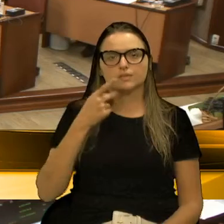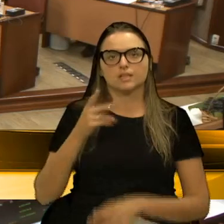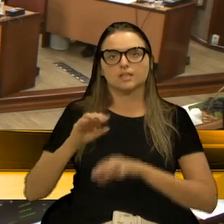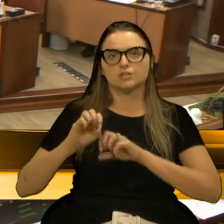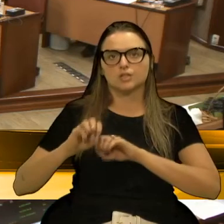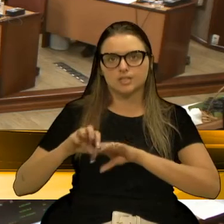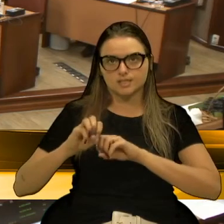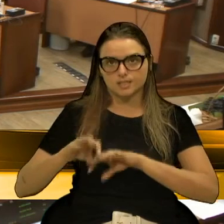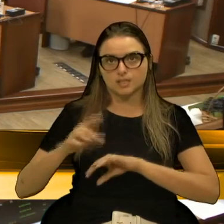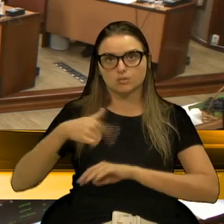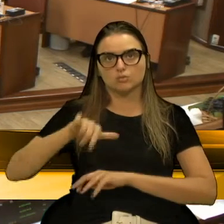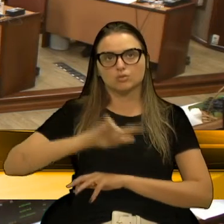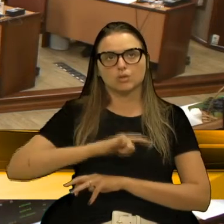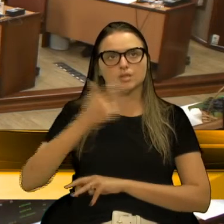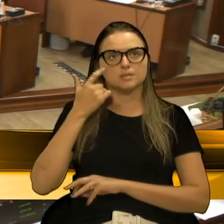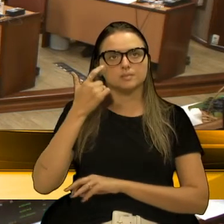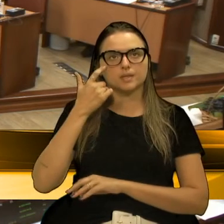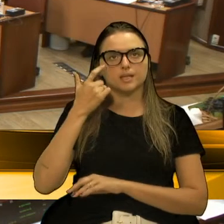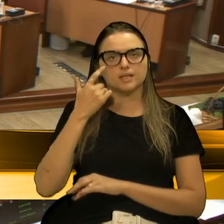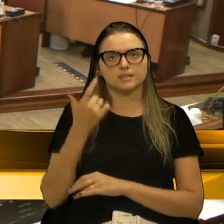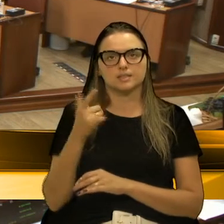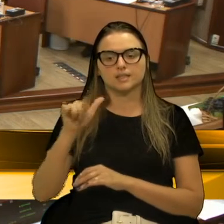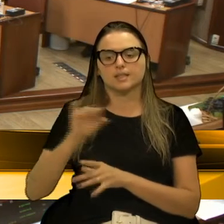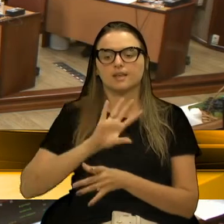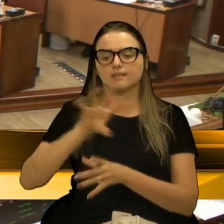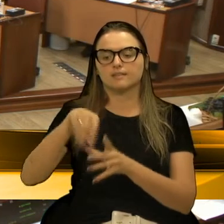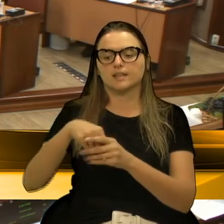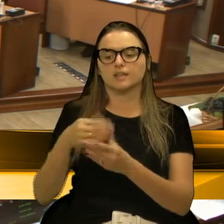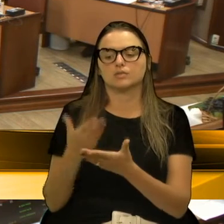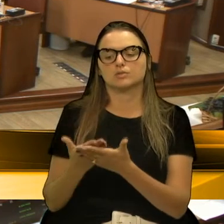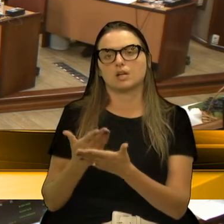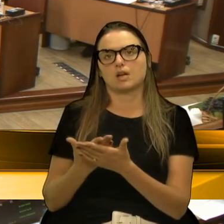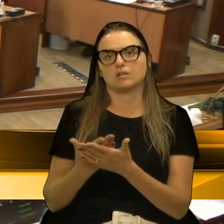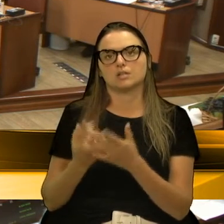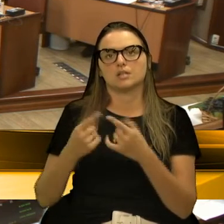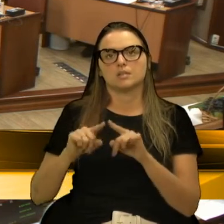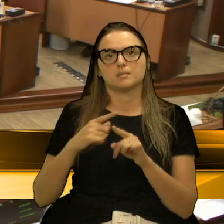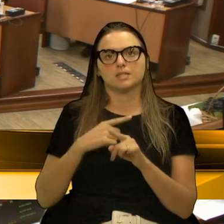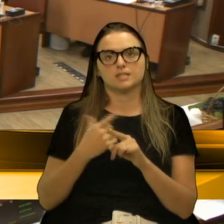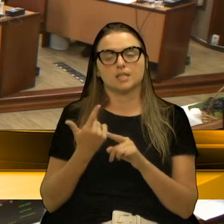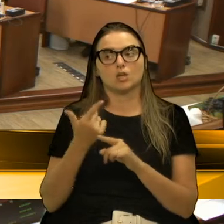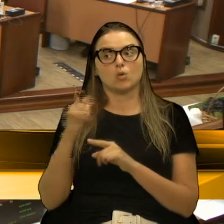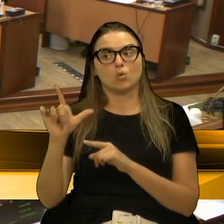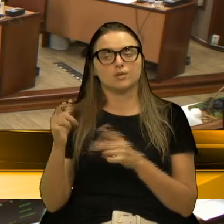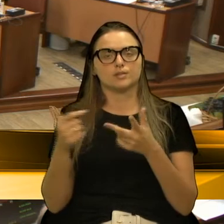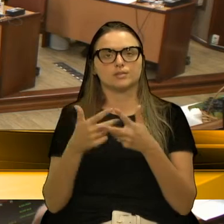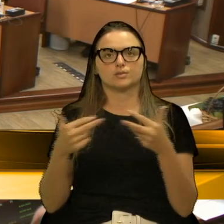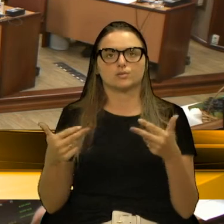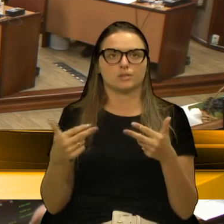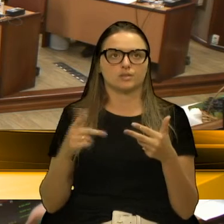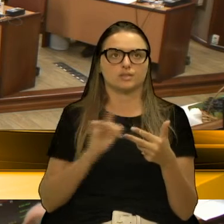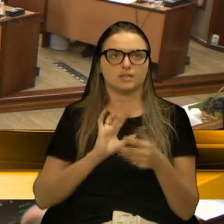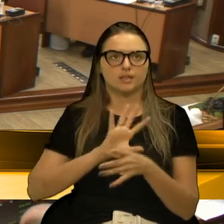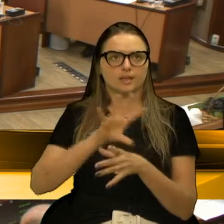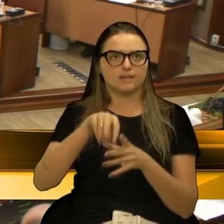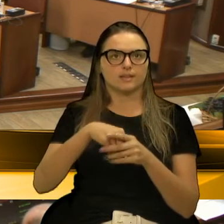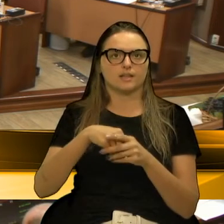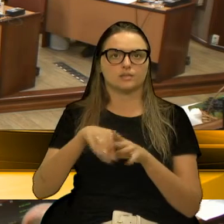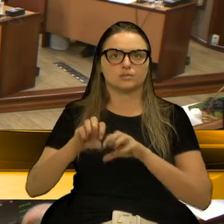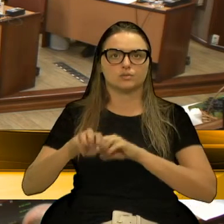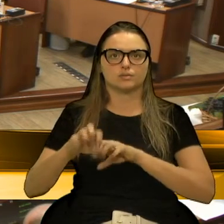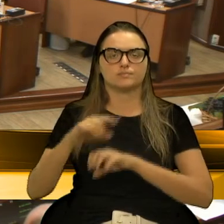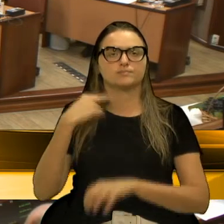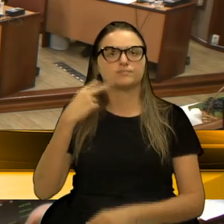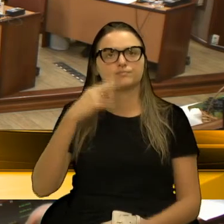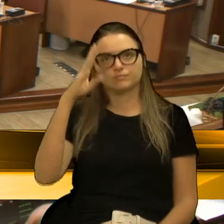Geralmente a gente pensa no fim, que é a sala de aula, mas tem vários outros setores implicados na área da educação. O vereador